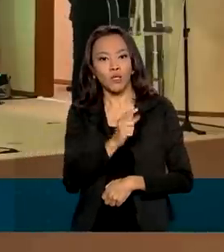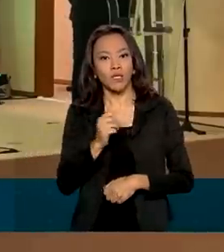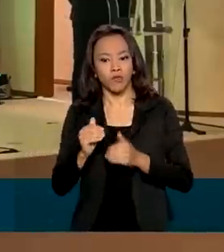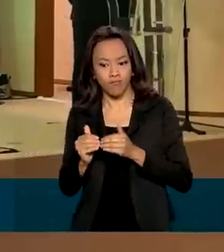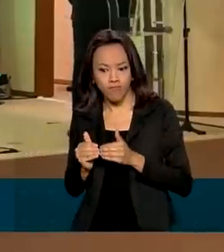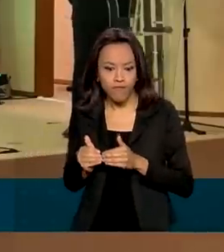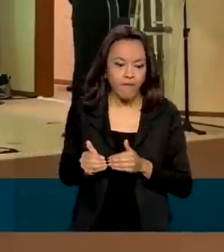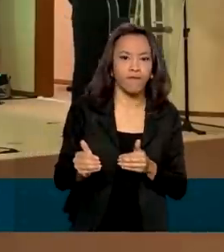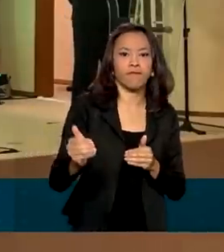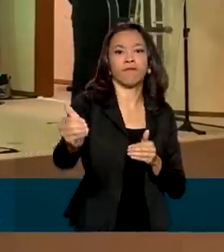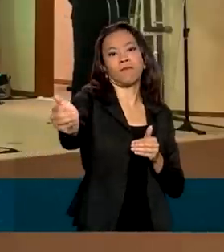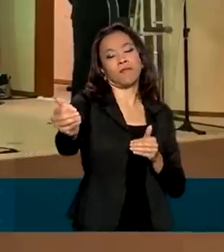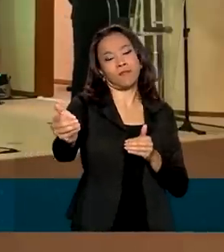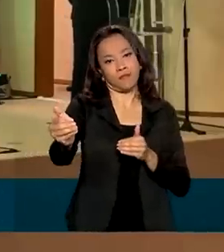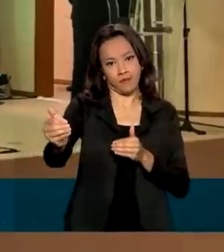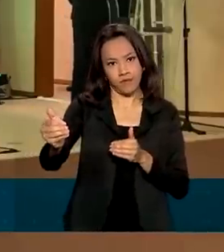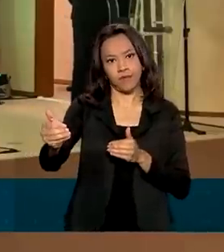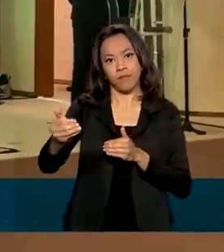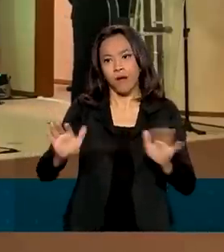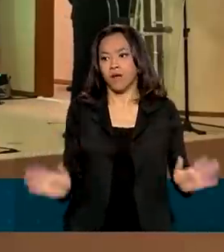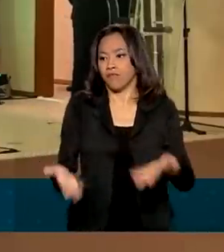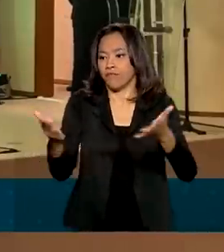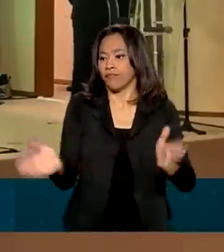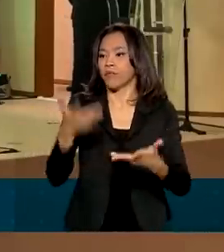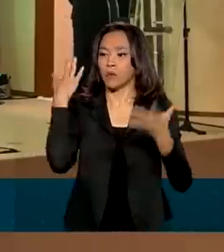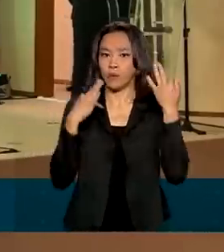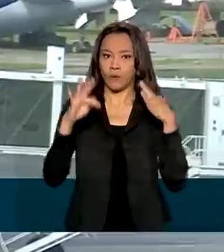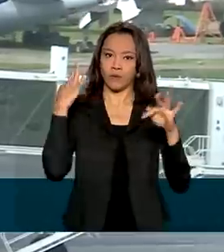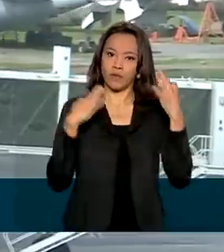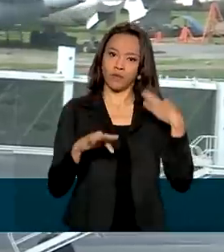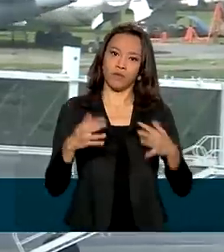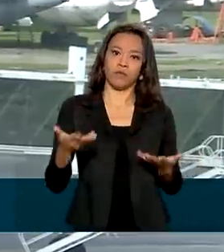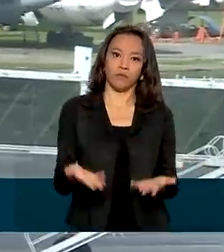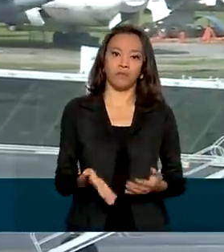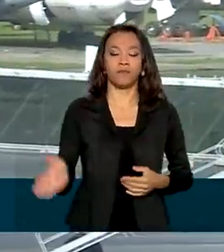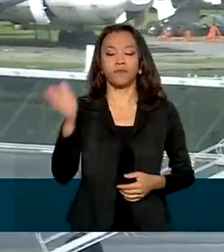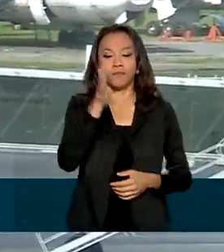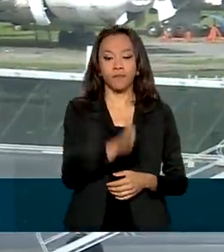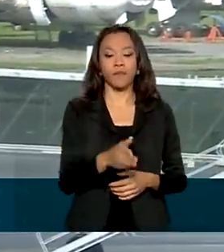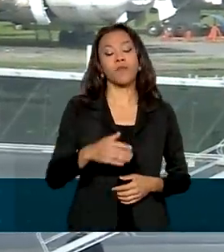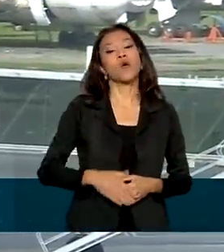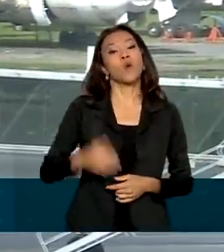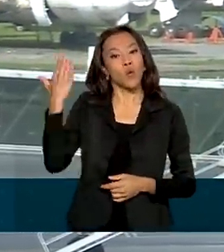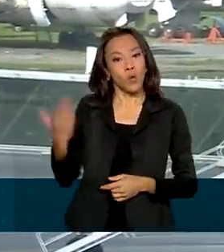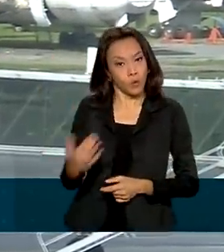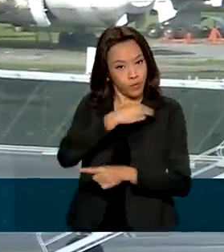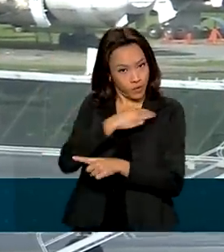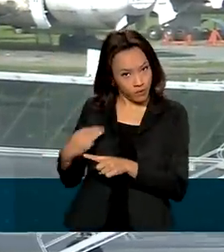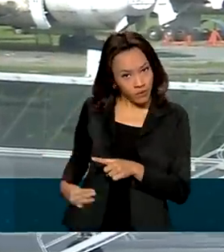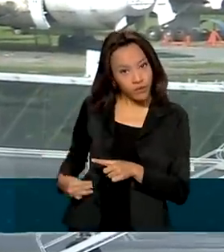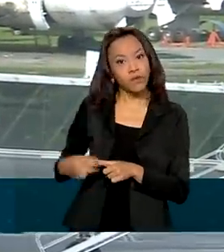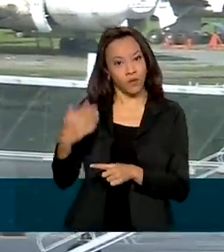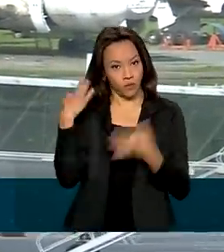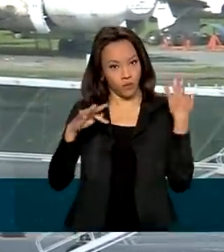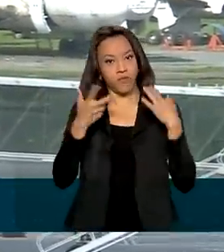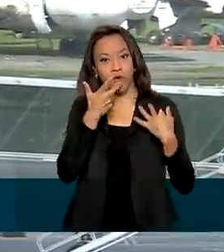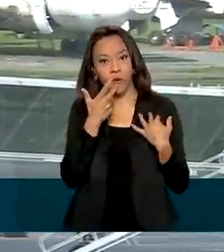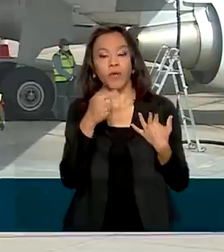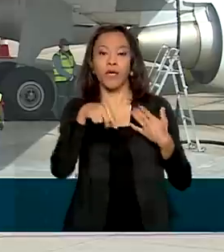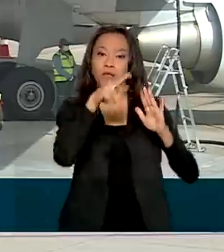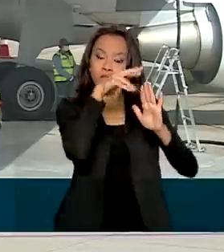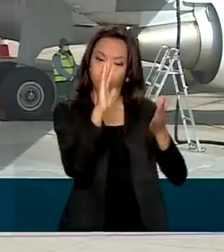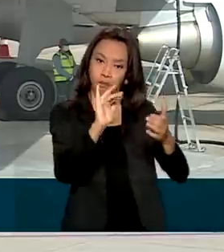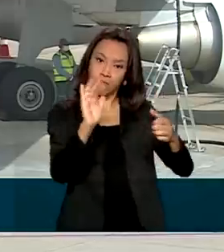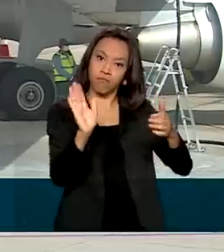largos para a construção de um turismo transformado e moderno. Segundo o ministro do Turismo, as medidas vão gerar emprego e